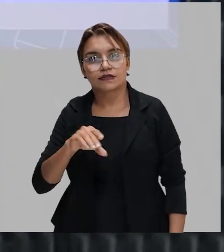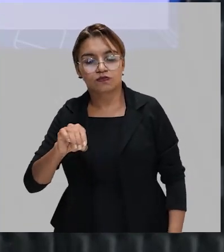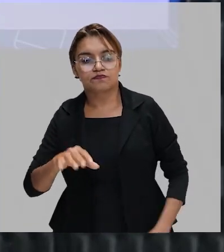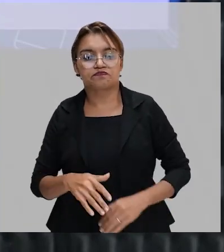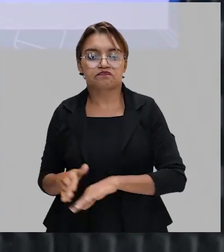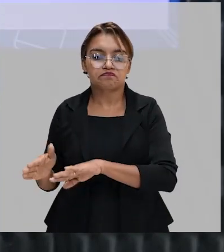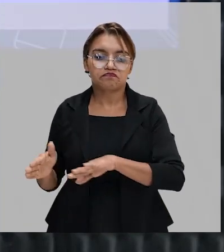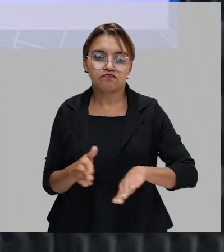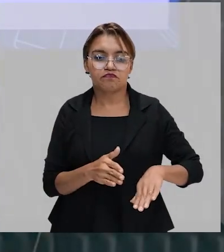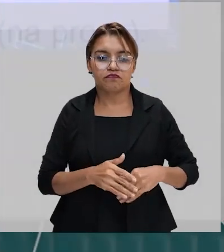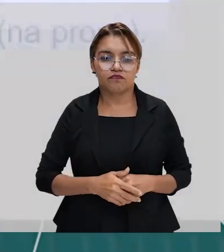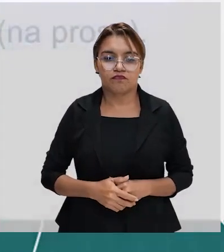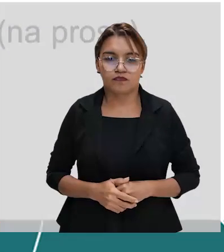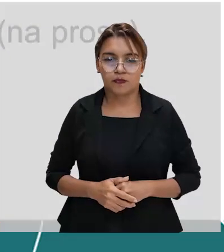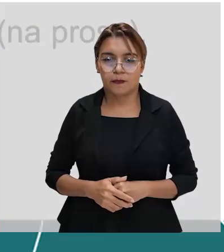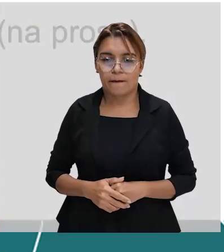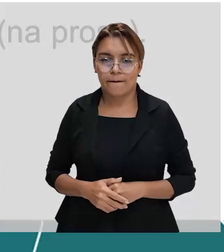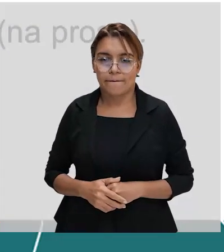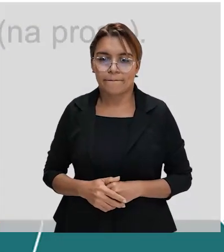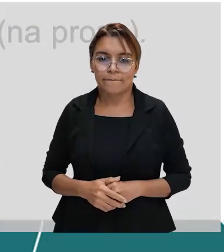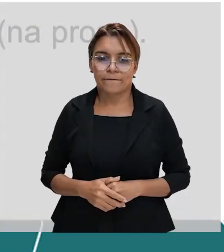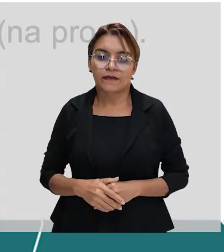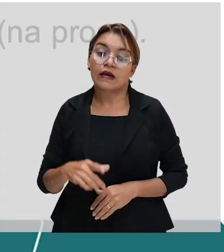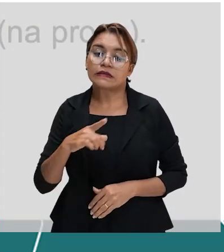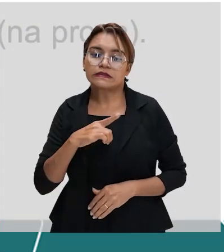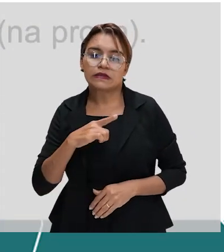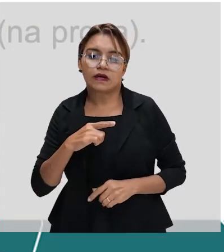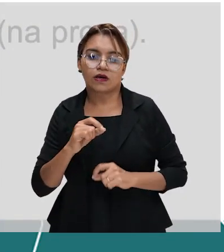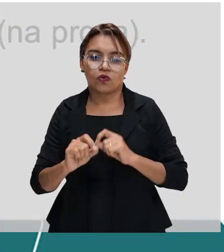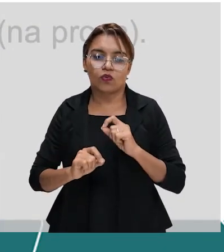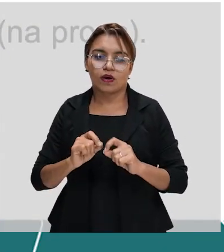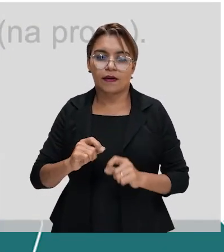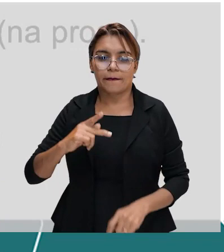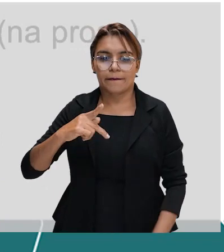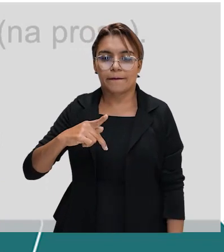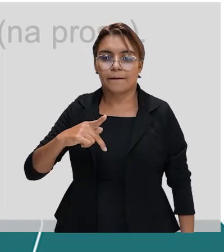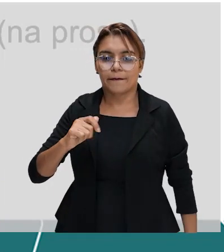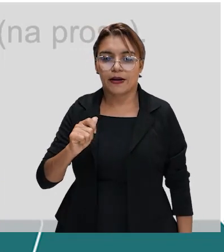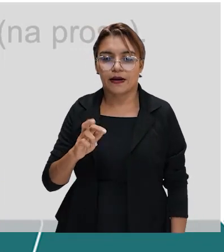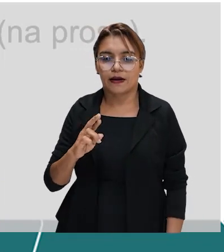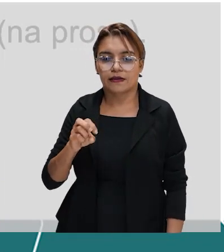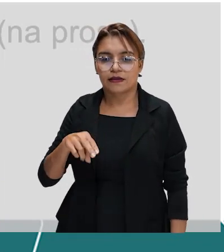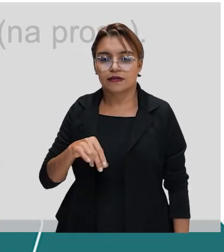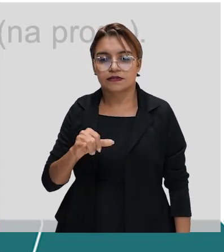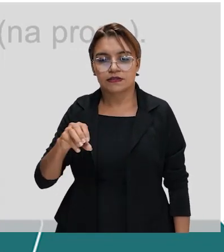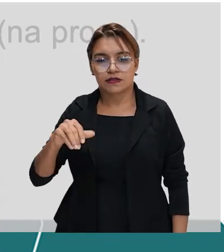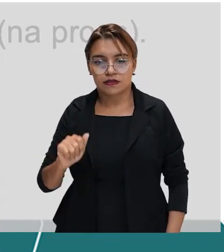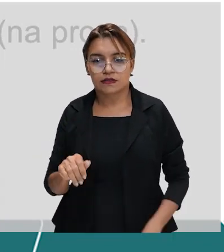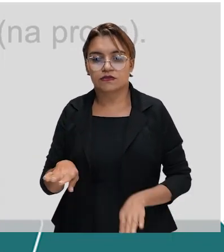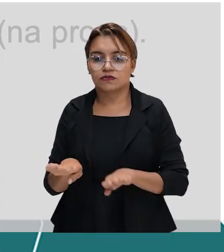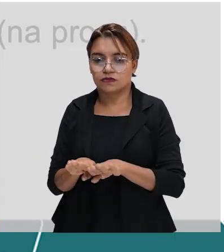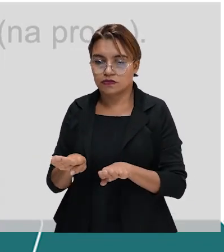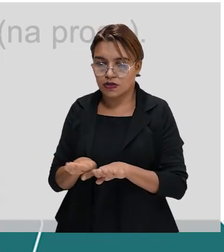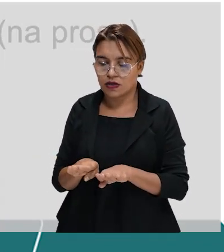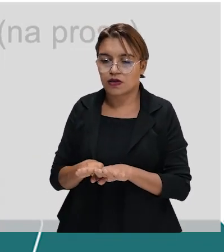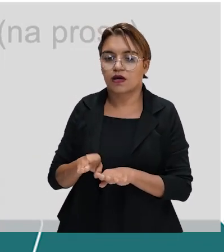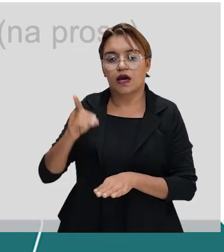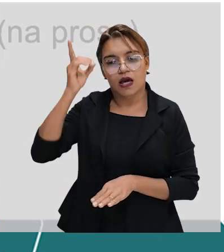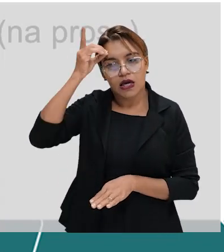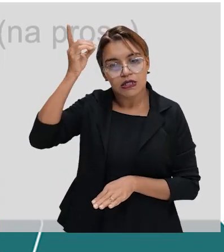Desejo de uma redescoberta crítica do Brasil. Então, gente tem os parnasianos, que nós já estudamos, influentes com ideias